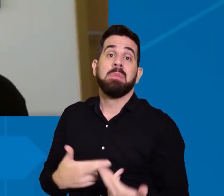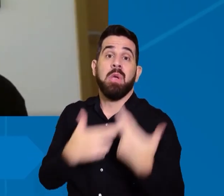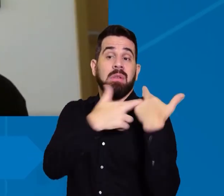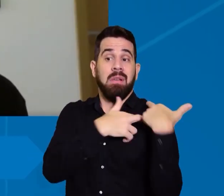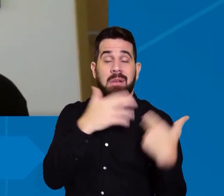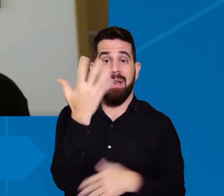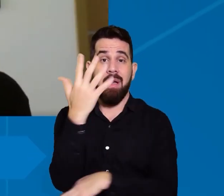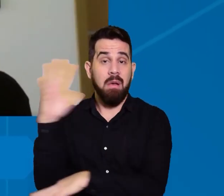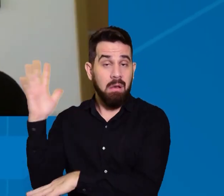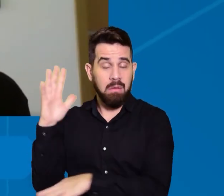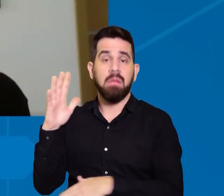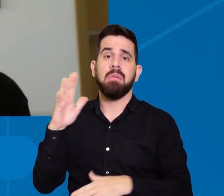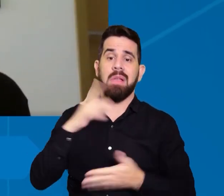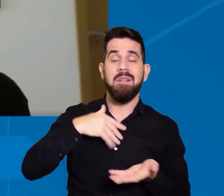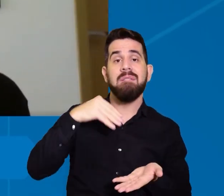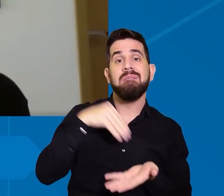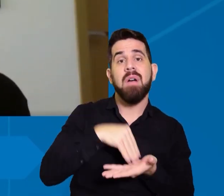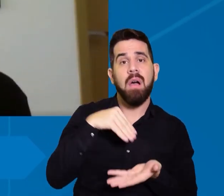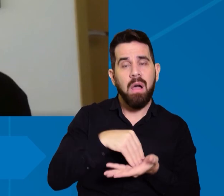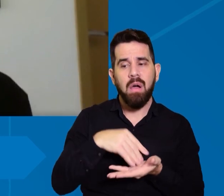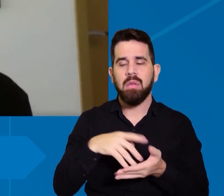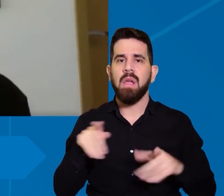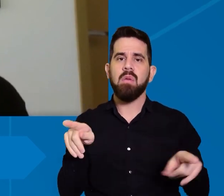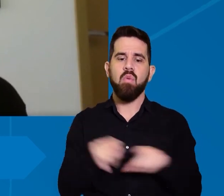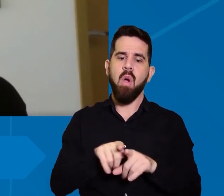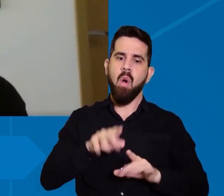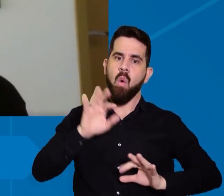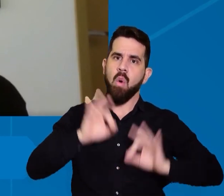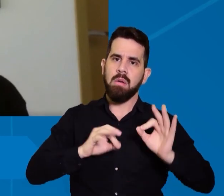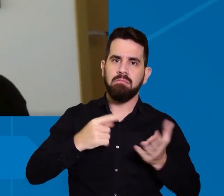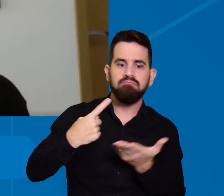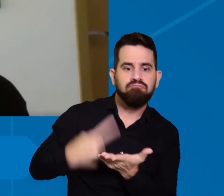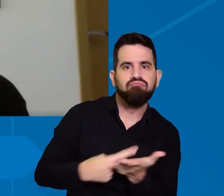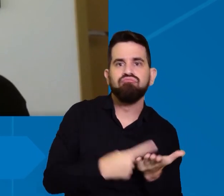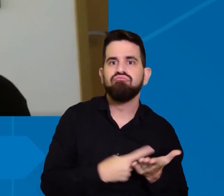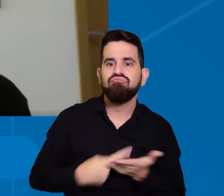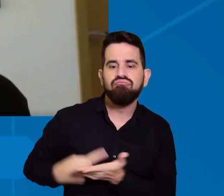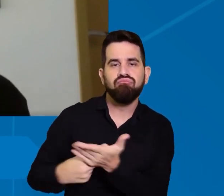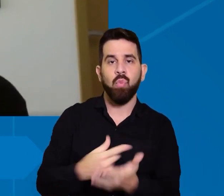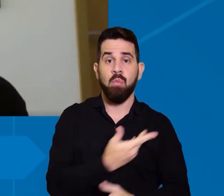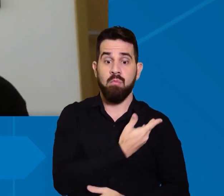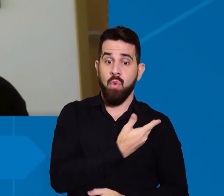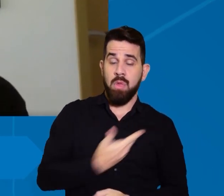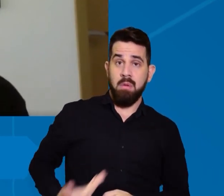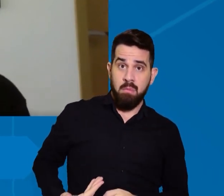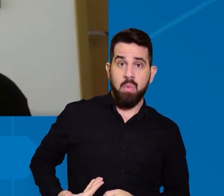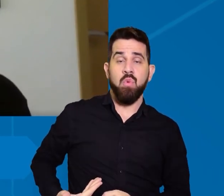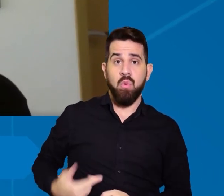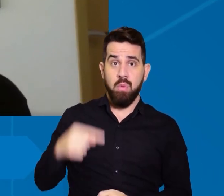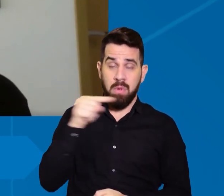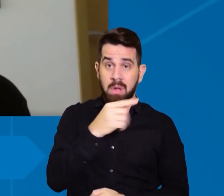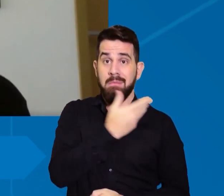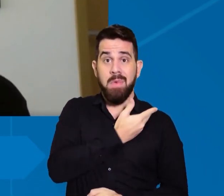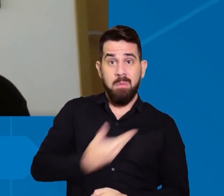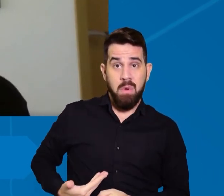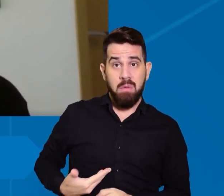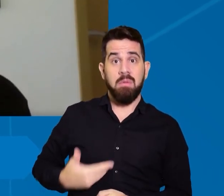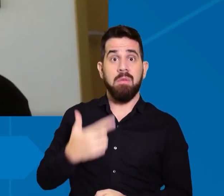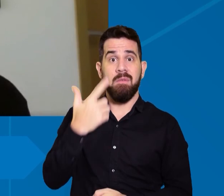o que falta é uma organização do poder público para